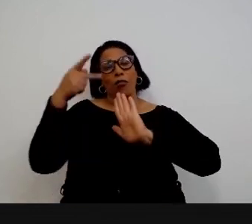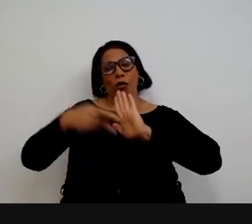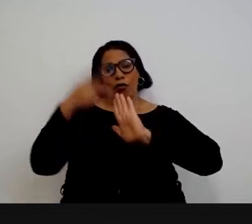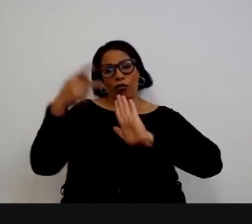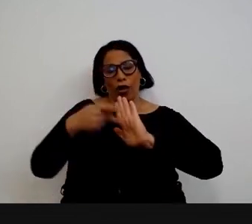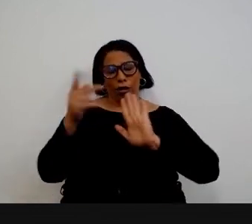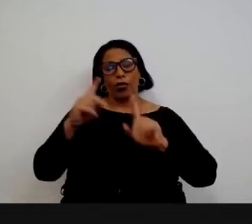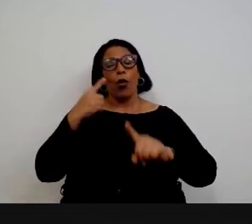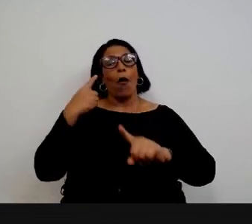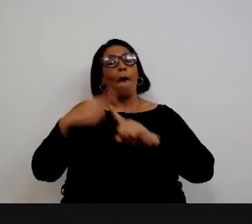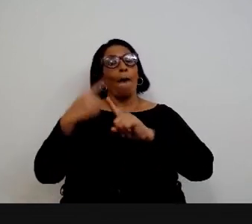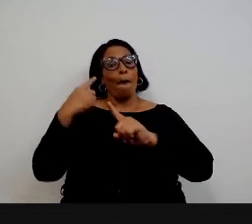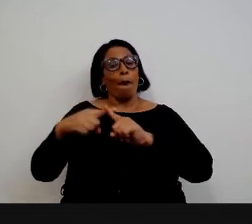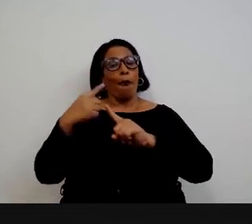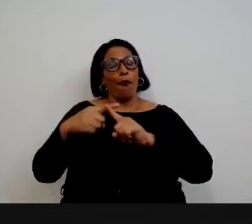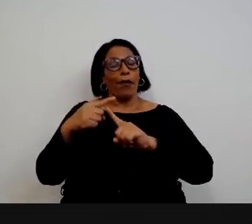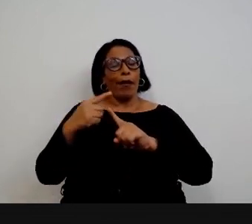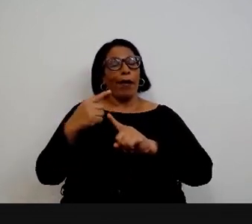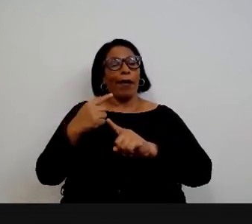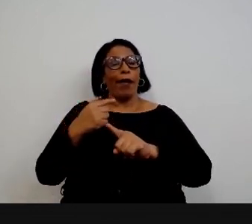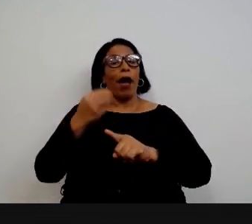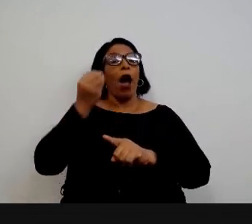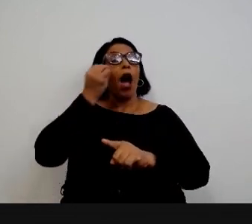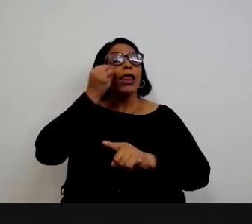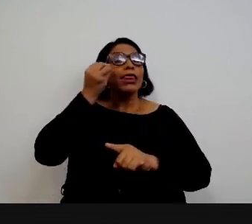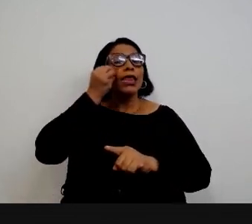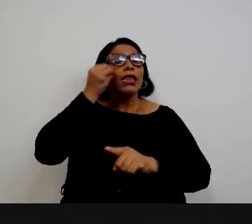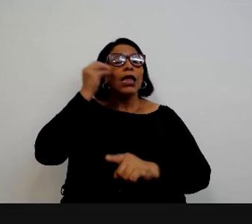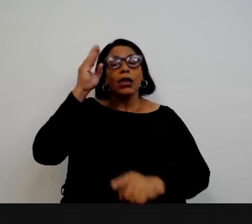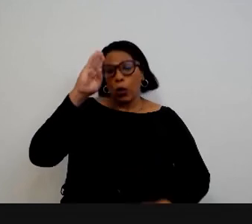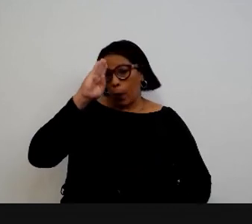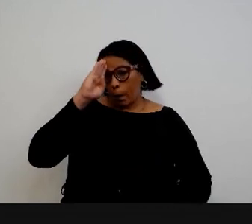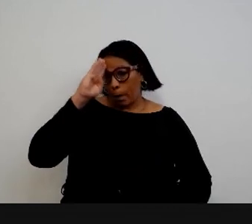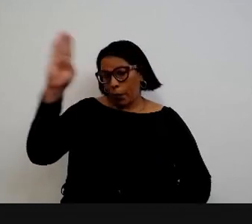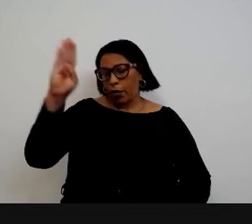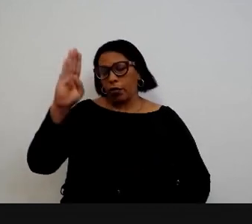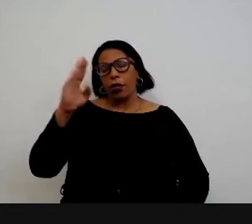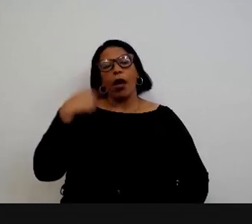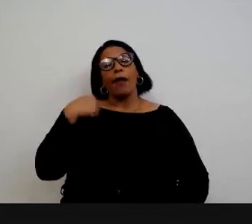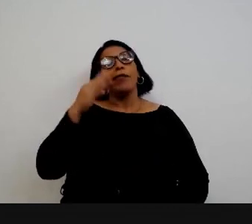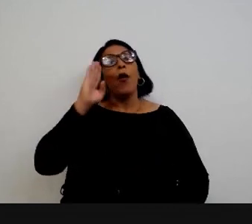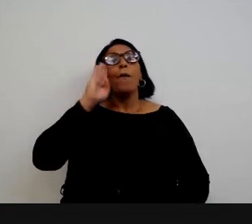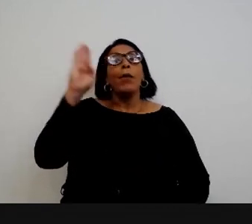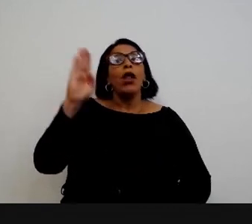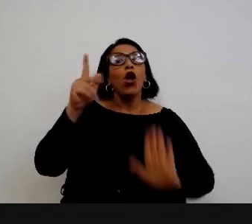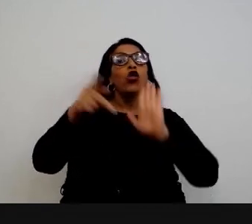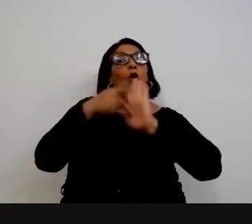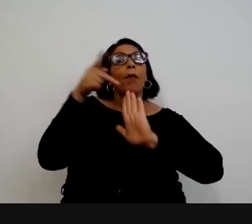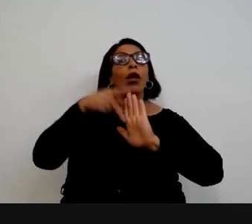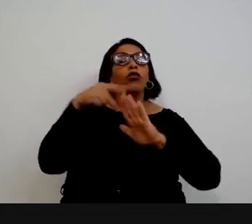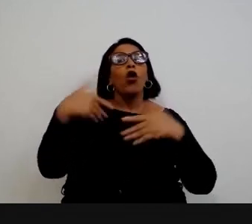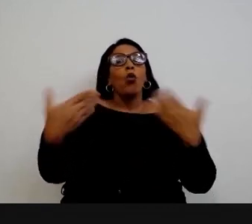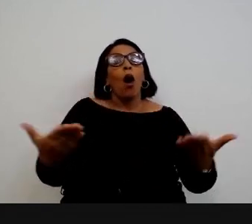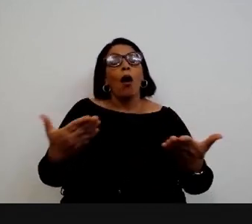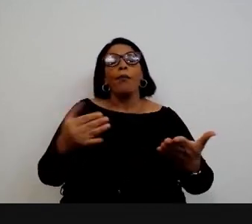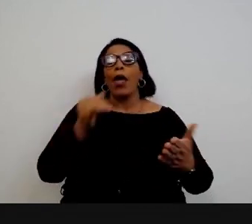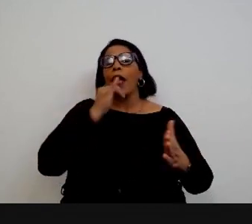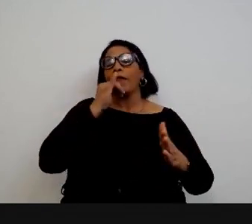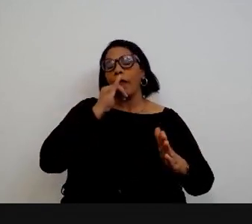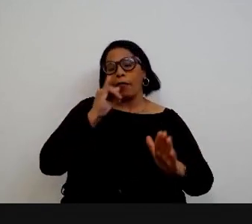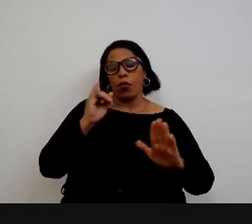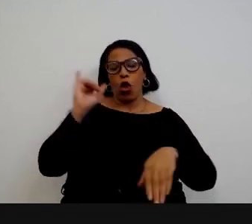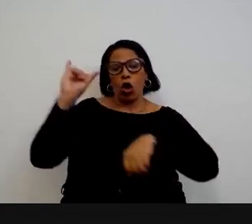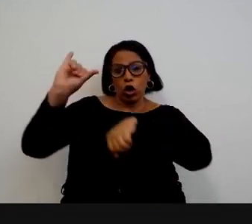a forma como a gente começou a tentar priorizar é primeiro fazer uma priorização do nosso trabalho de